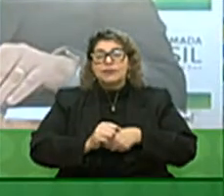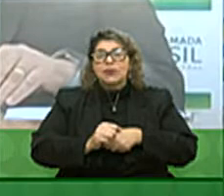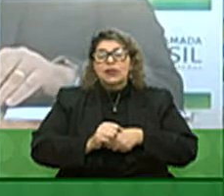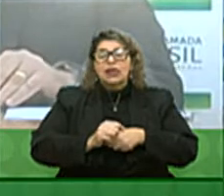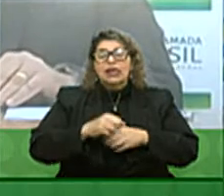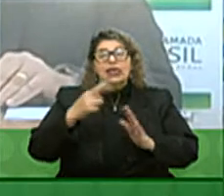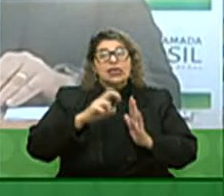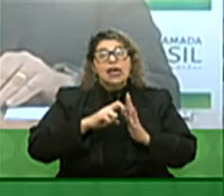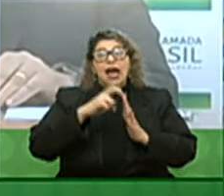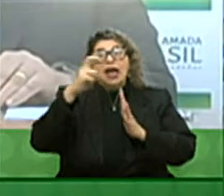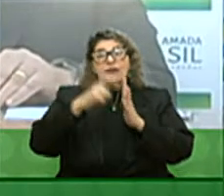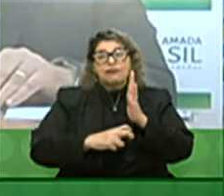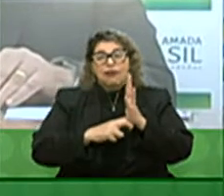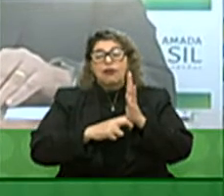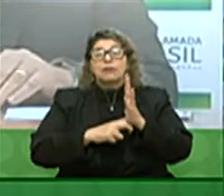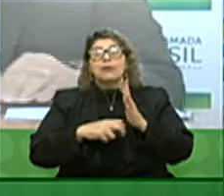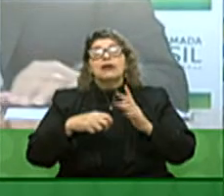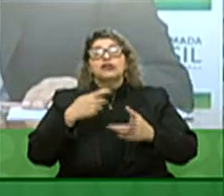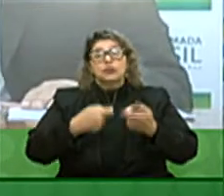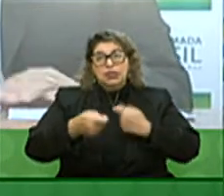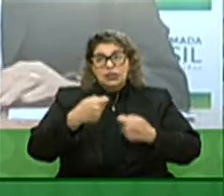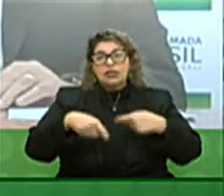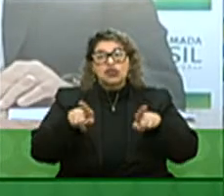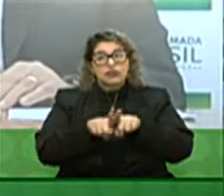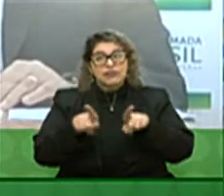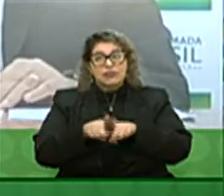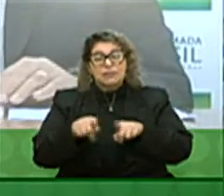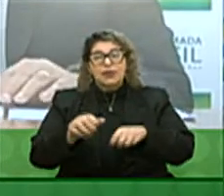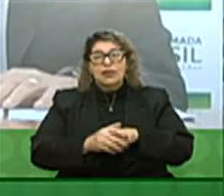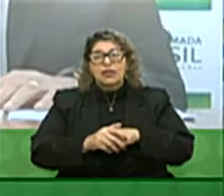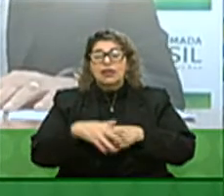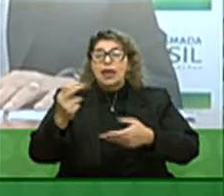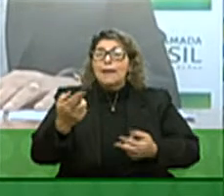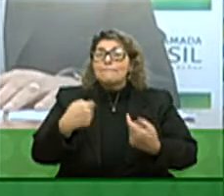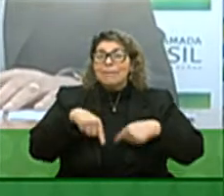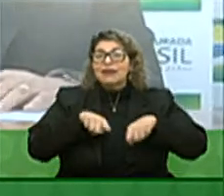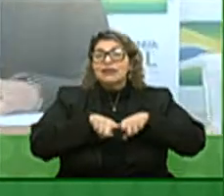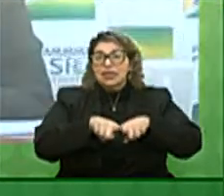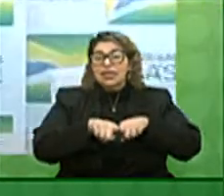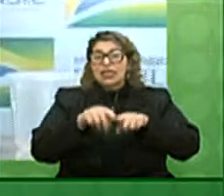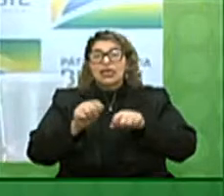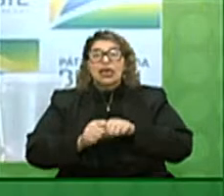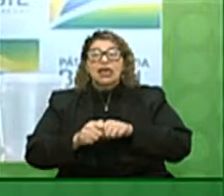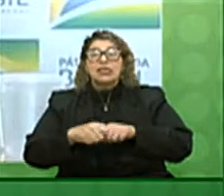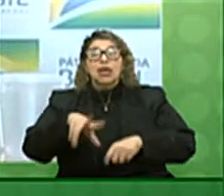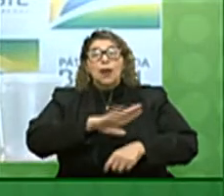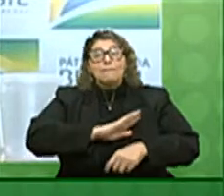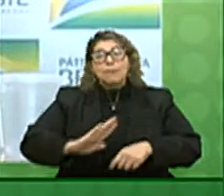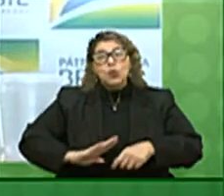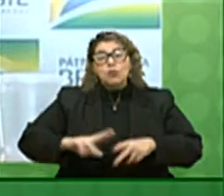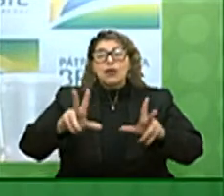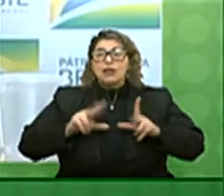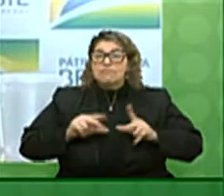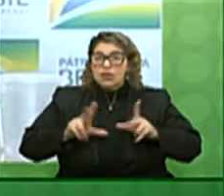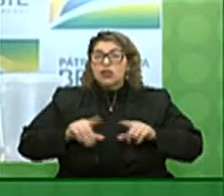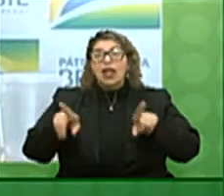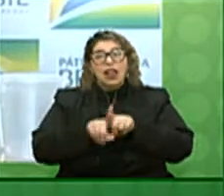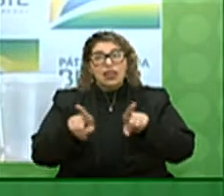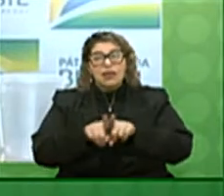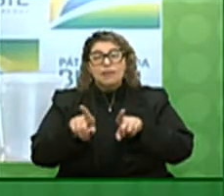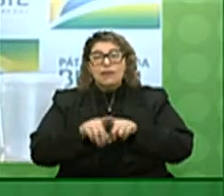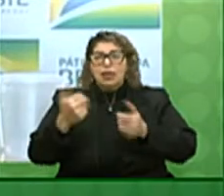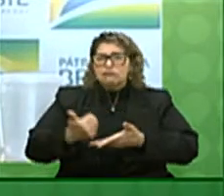tributário e da reforma administrativa, inclui o programa de parcerias público-privado e tem um portfólio de